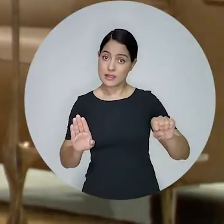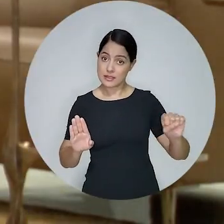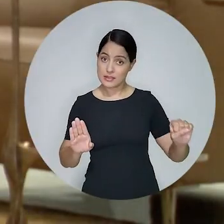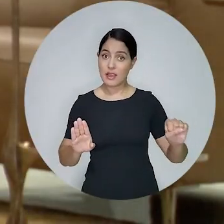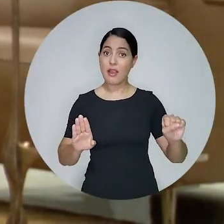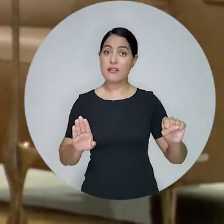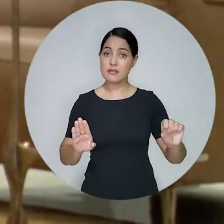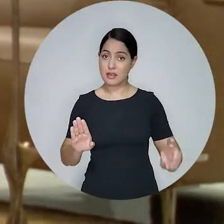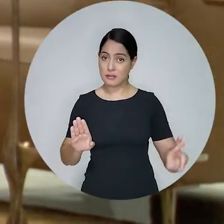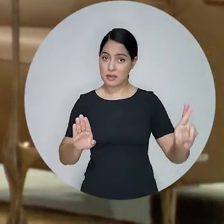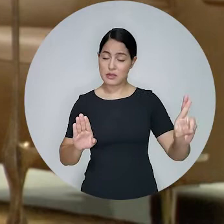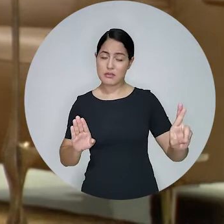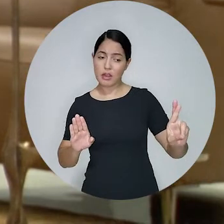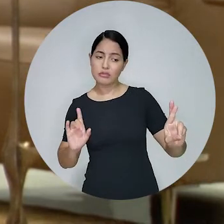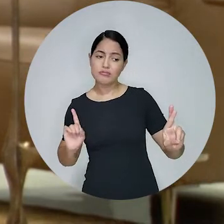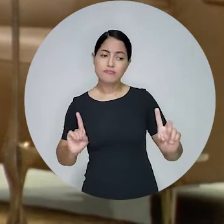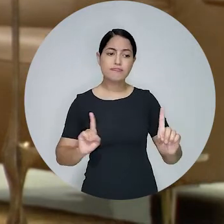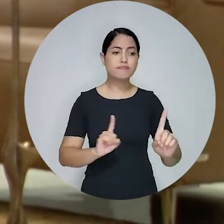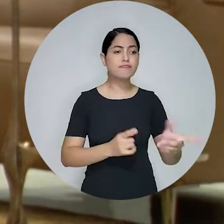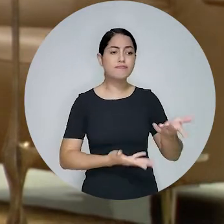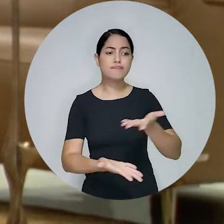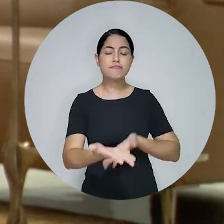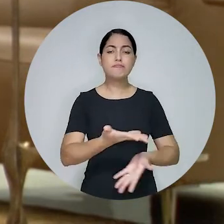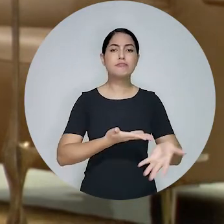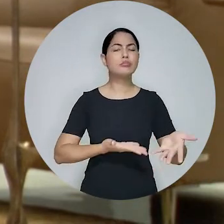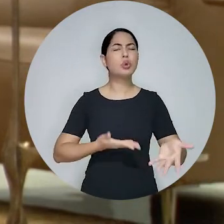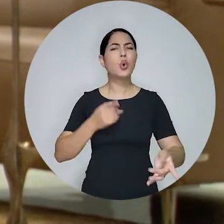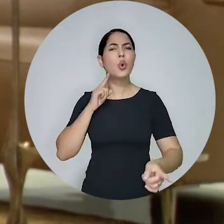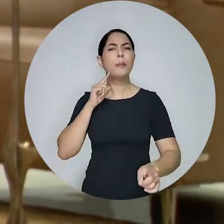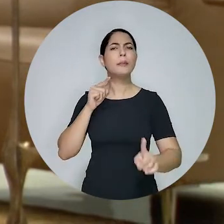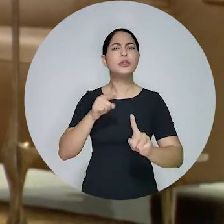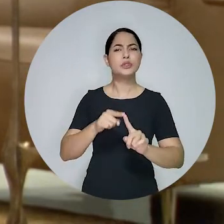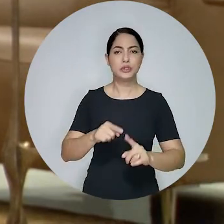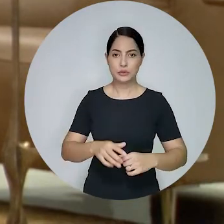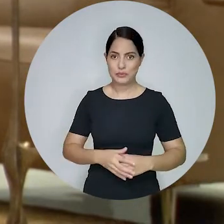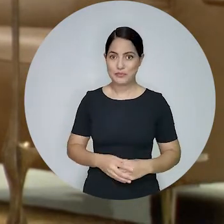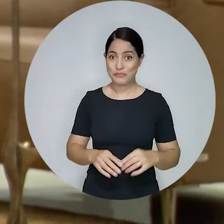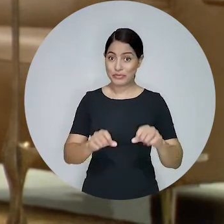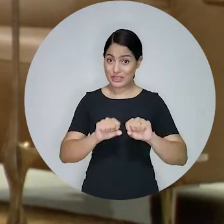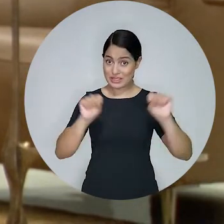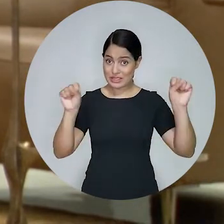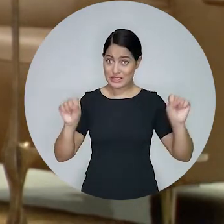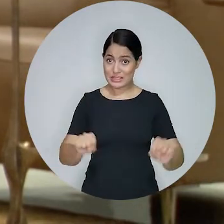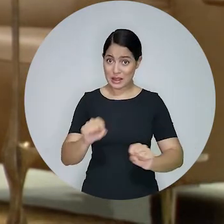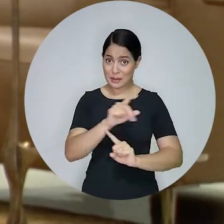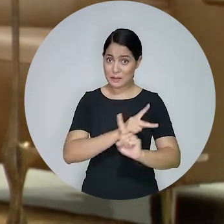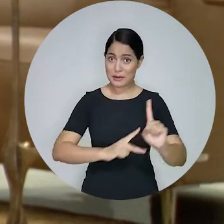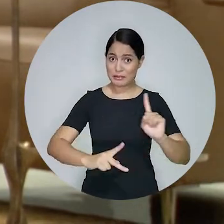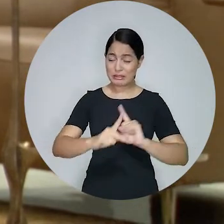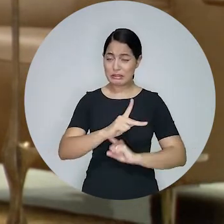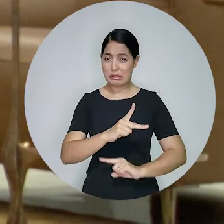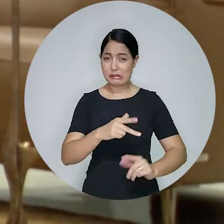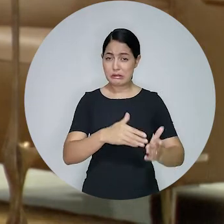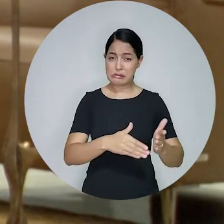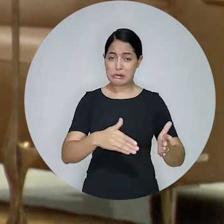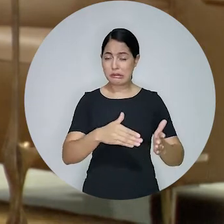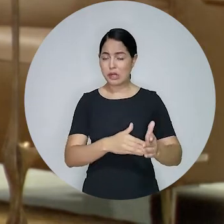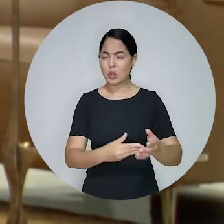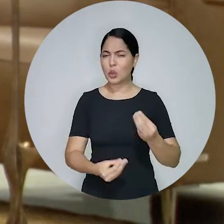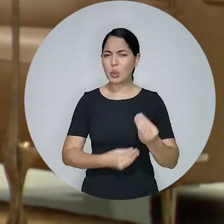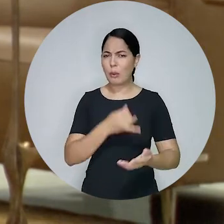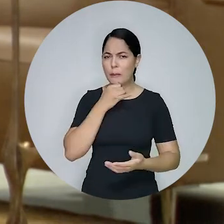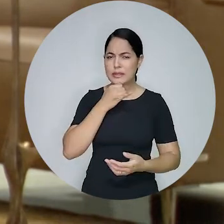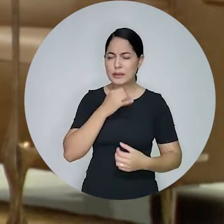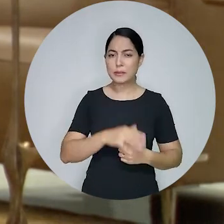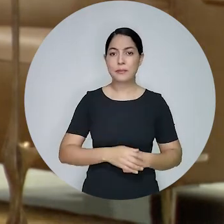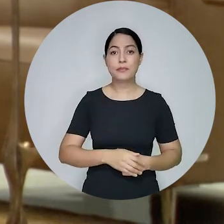representantes do Instituto Nacional do Seguro Social. o INSS, para sugerir soluções voltadas às instabilidades no